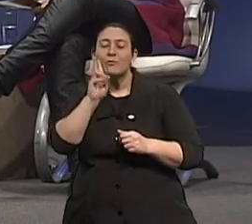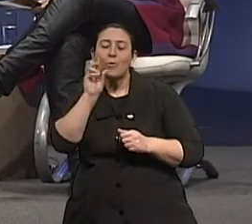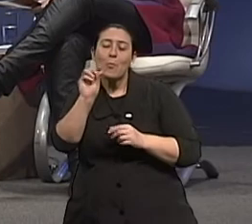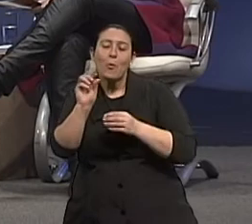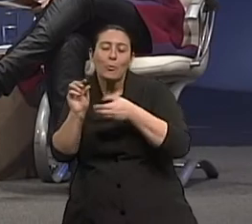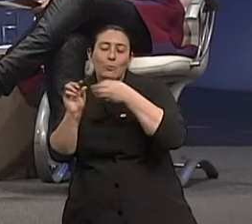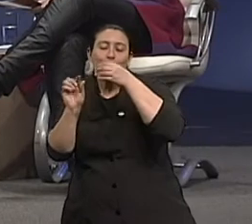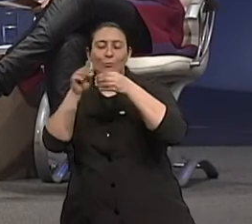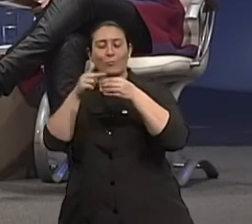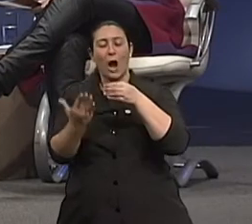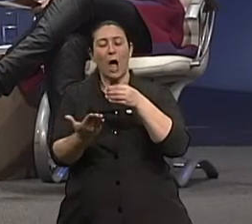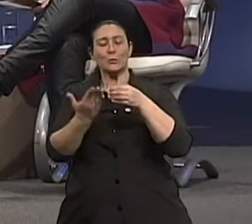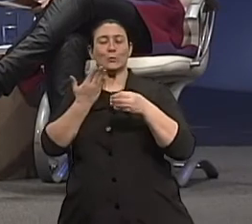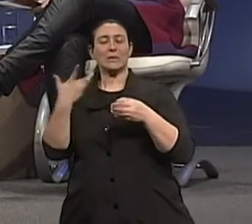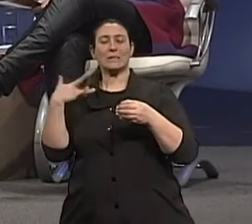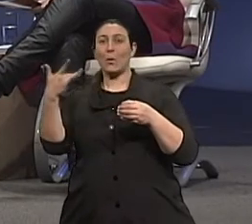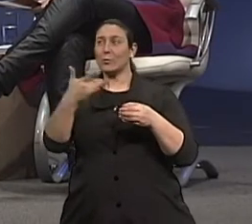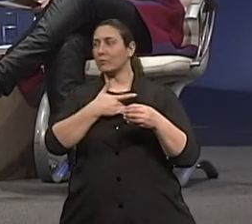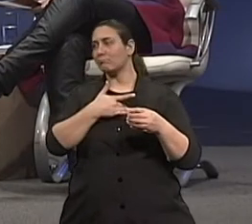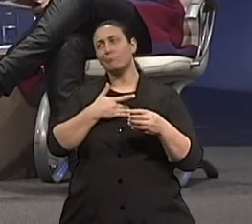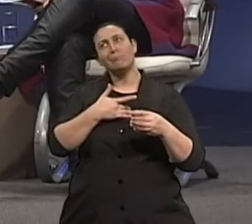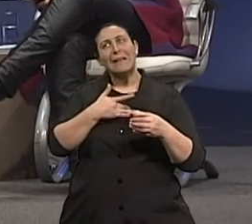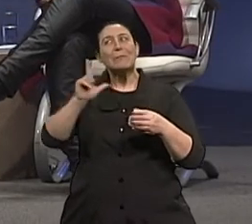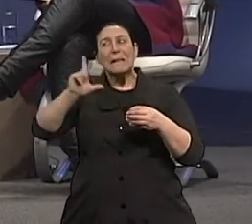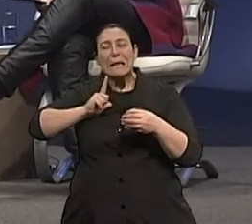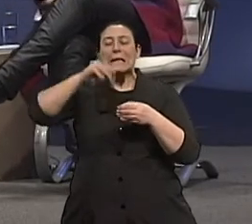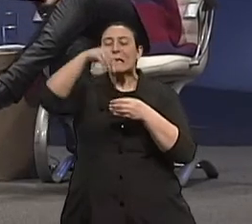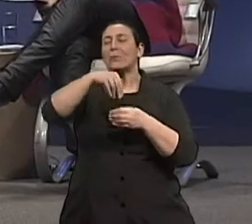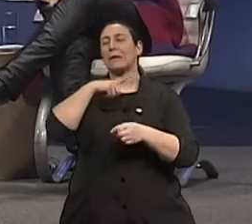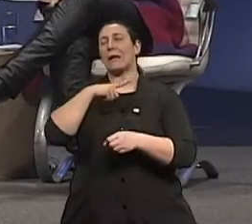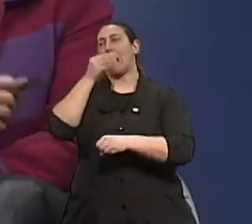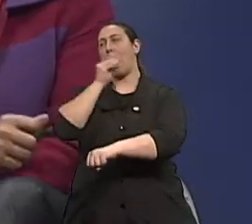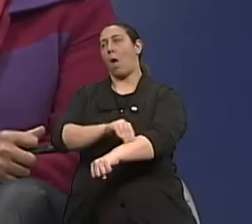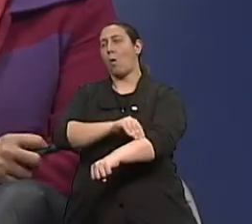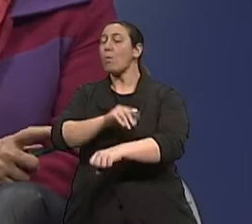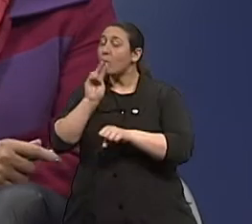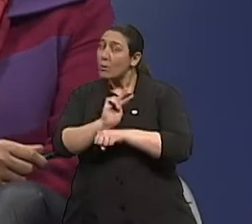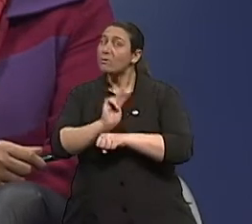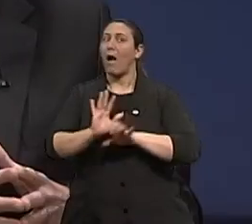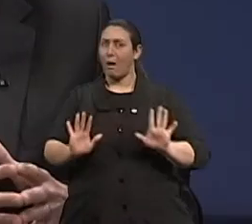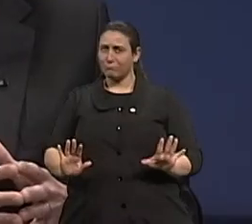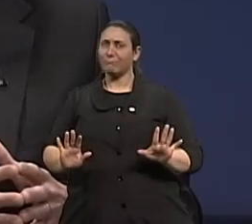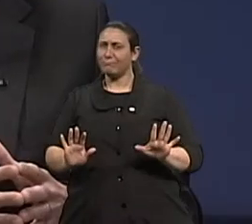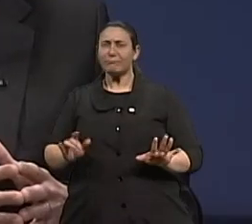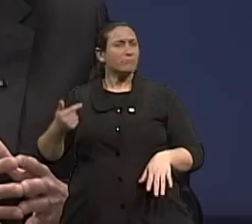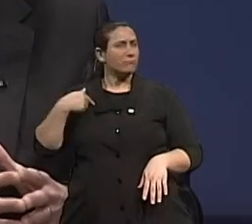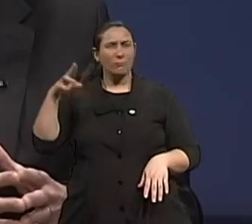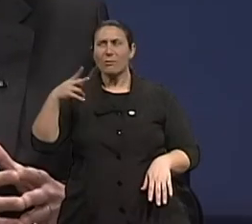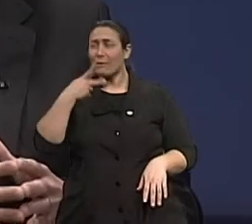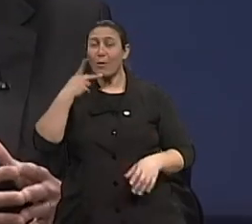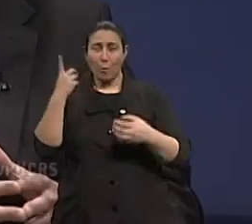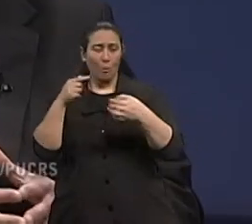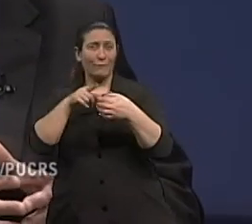vinho para a pessoa ter uma melhor velhice, melhor qualidade de vida, prevenção de vida. Perfeito. Isso que a tem que chamar a atenção. Exato, doutor. Jamais um cálice de